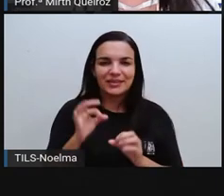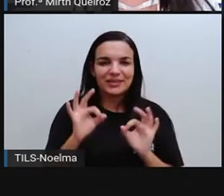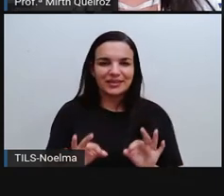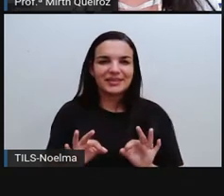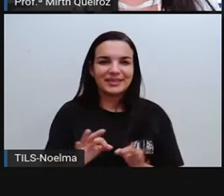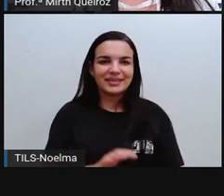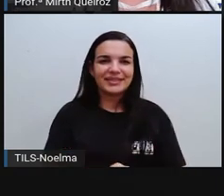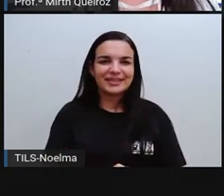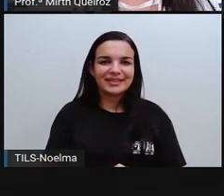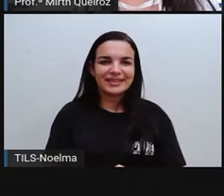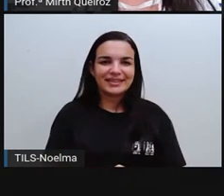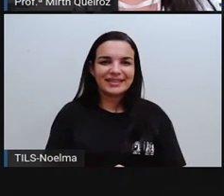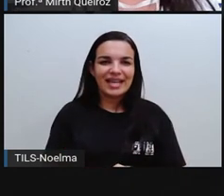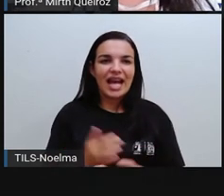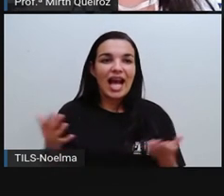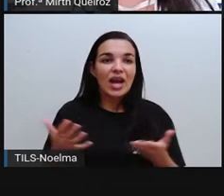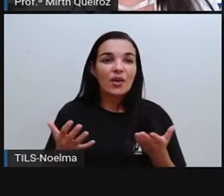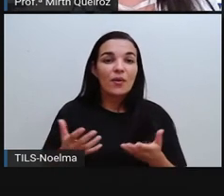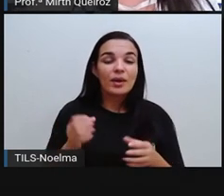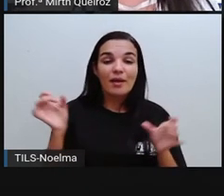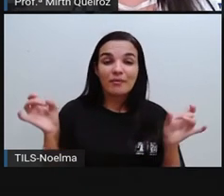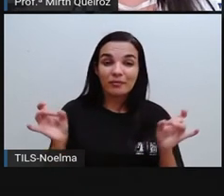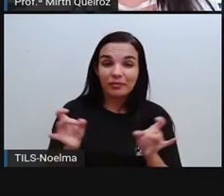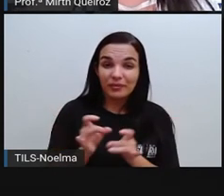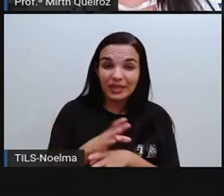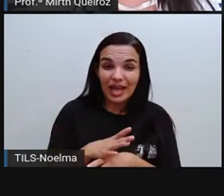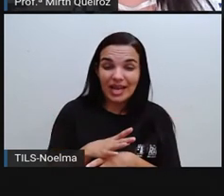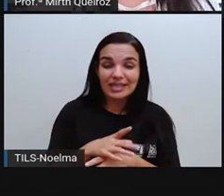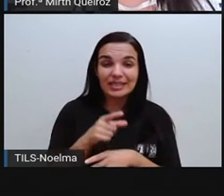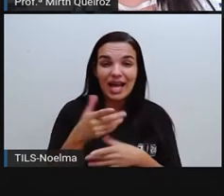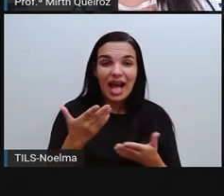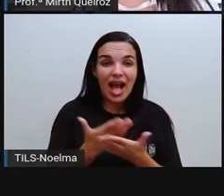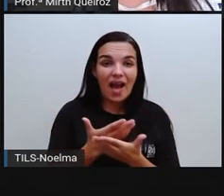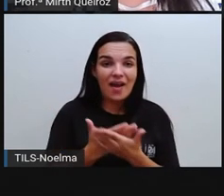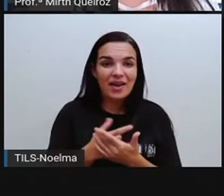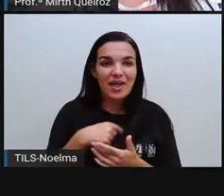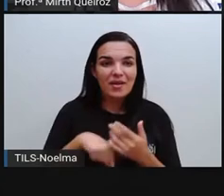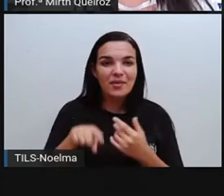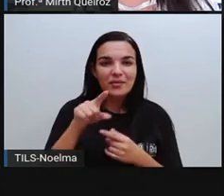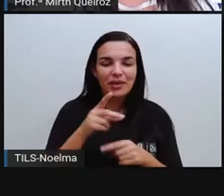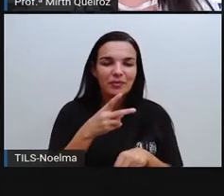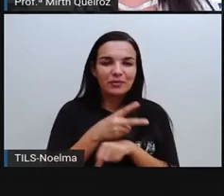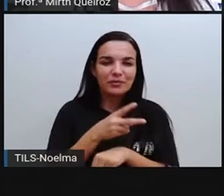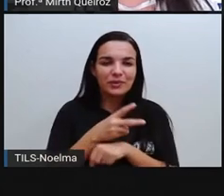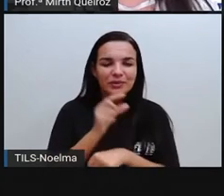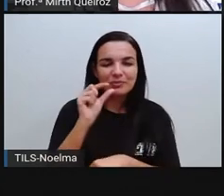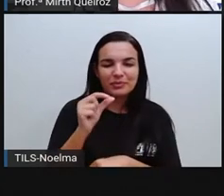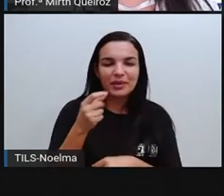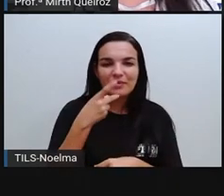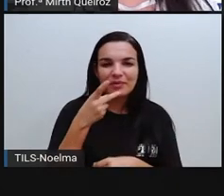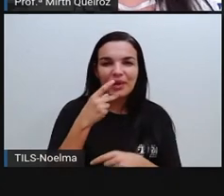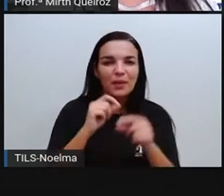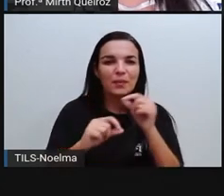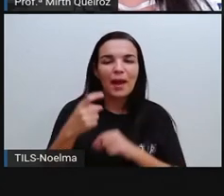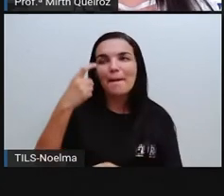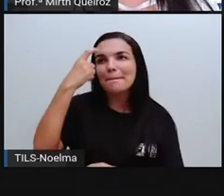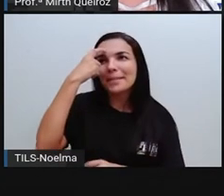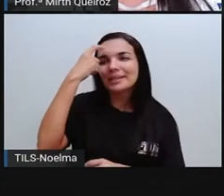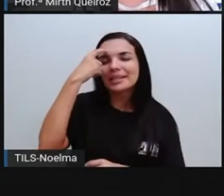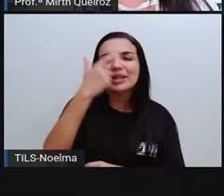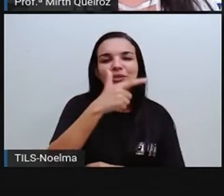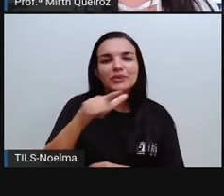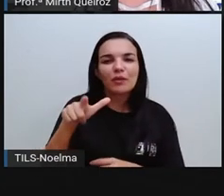certo? E para finalizar nossa aula, eu trouxe um pequeno vídeo falando aí sobre repensar,